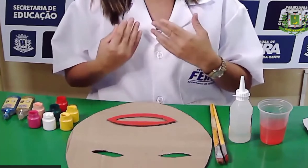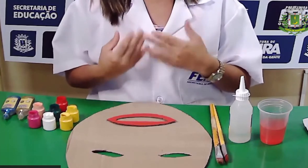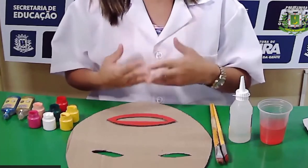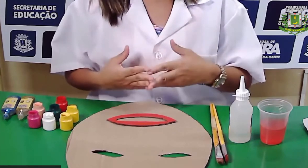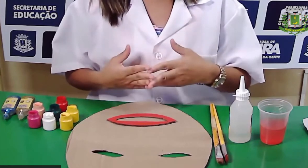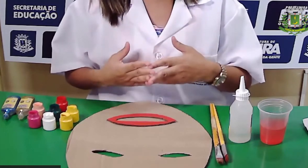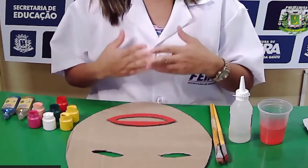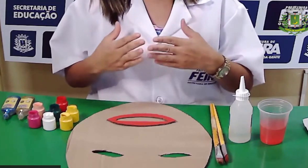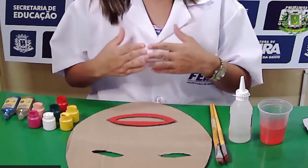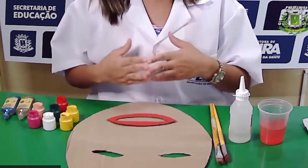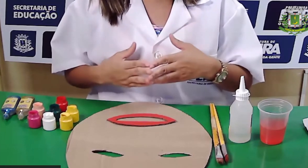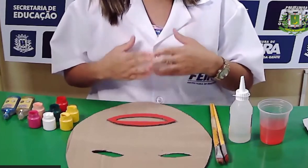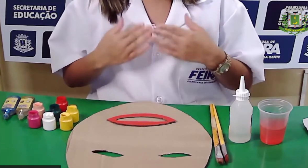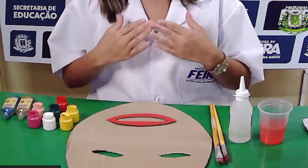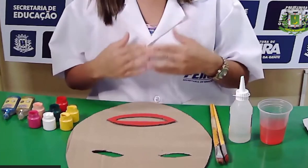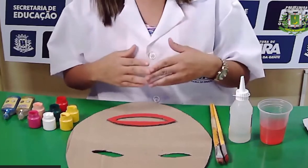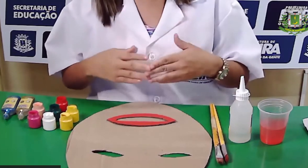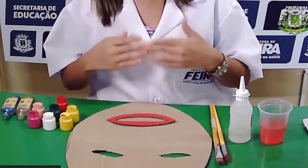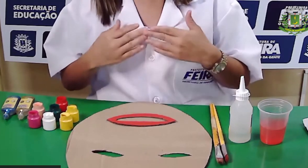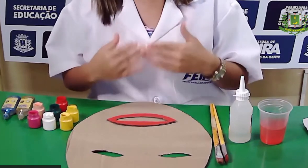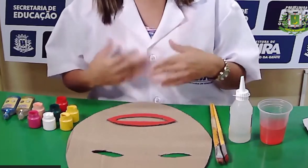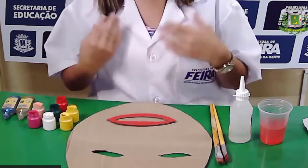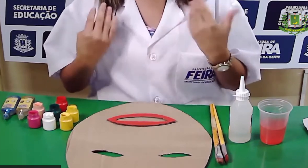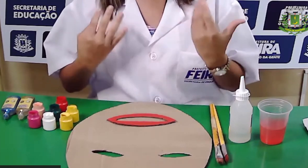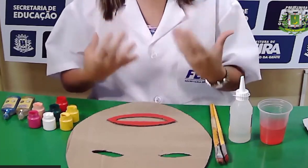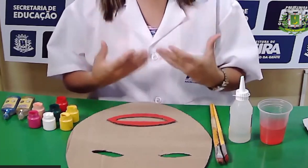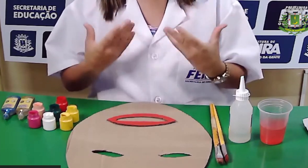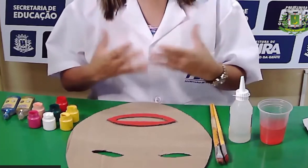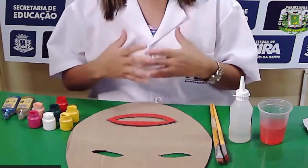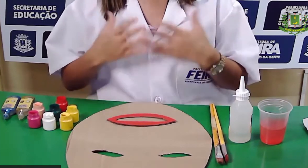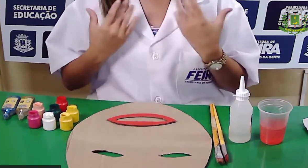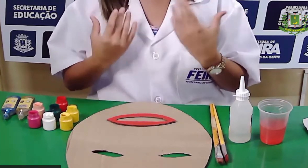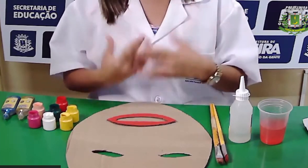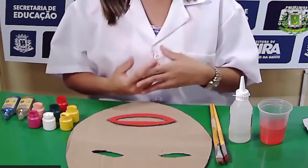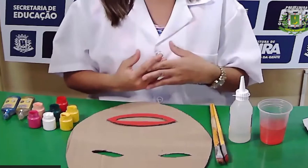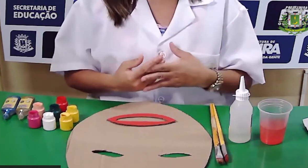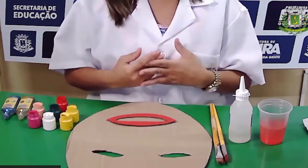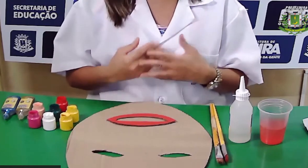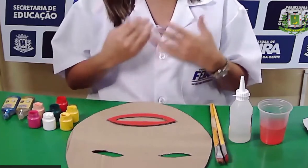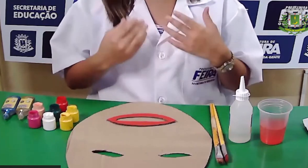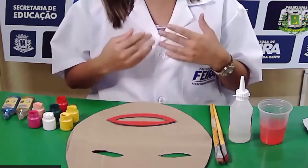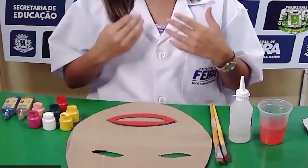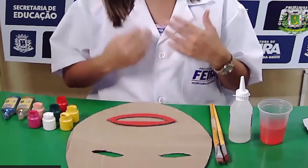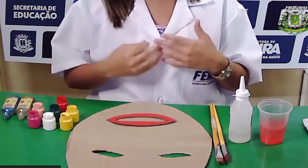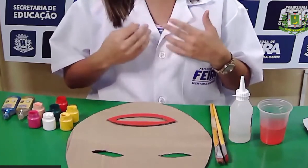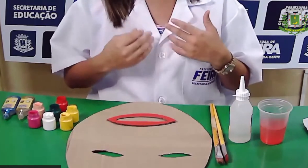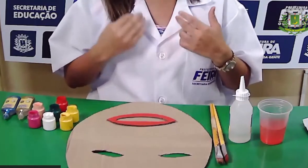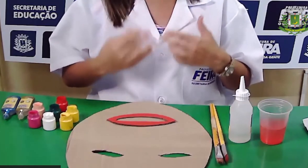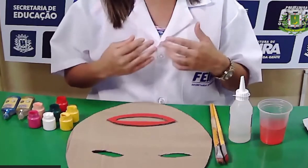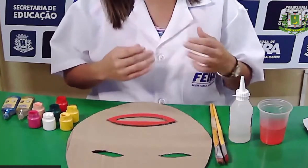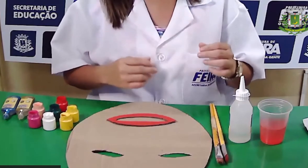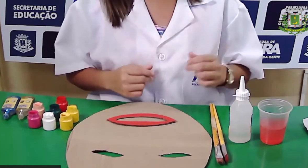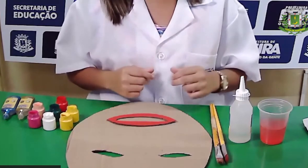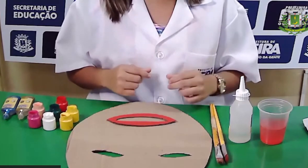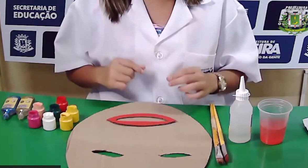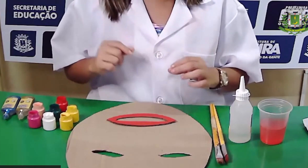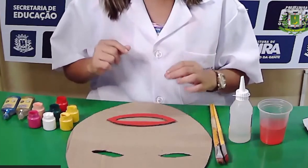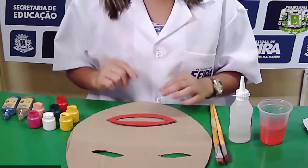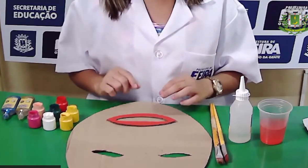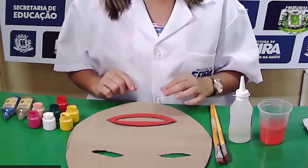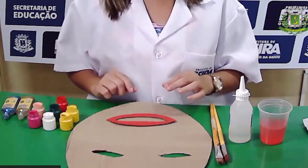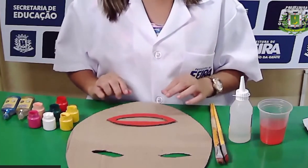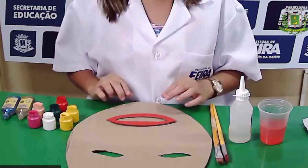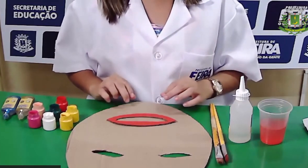máscara africana, tá bom? E aí vocês podem usar a criatividade de vocês. Eu pedi um material, tá?